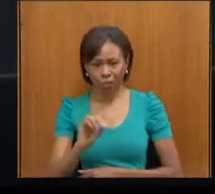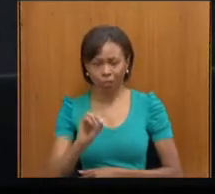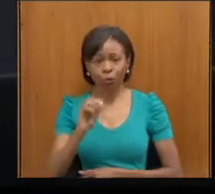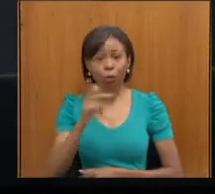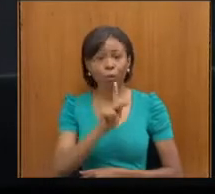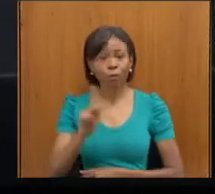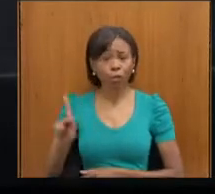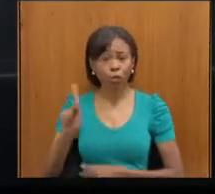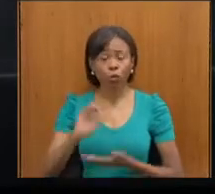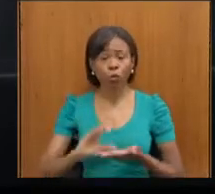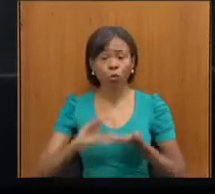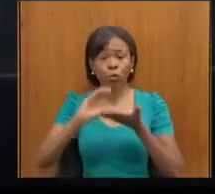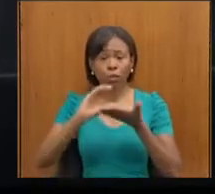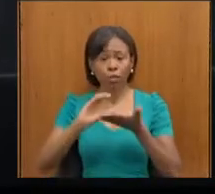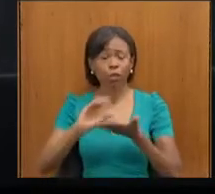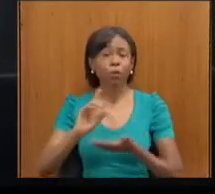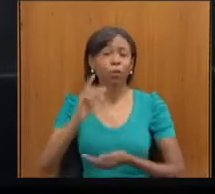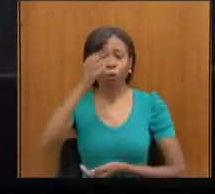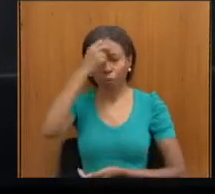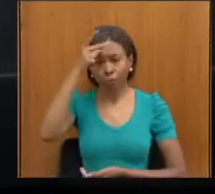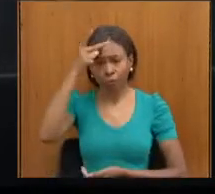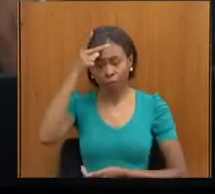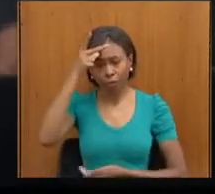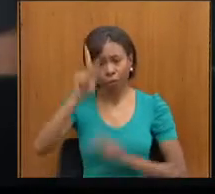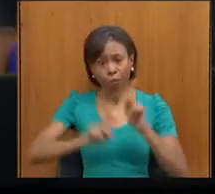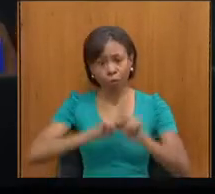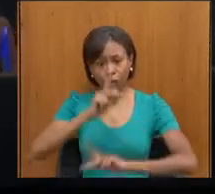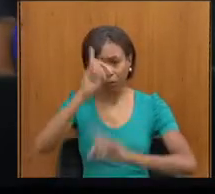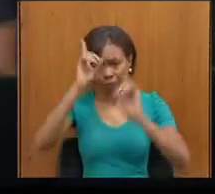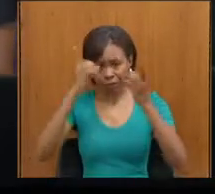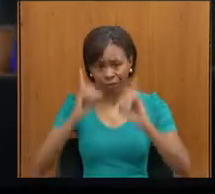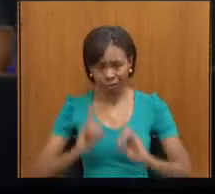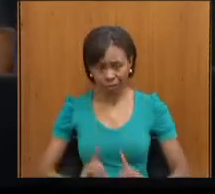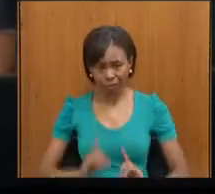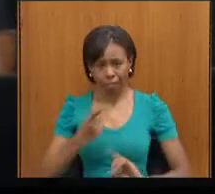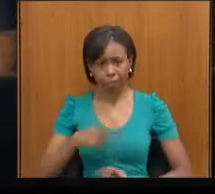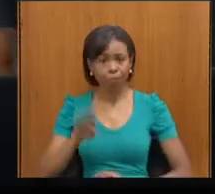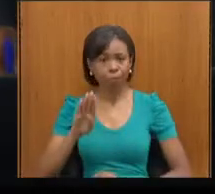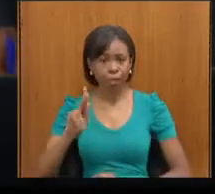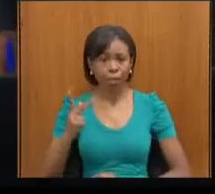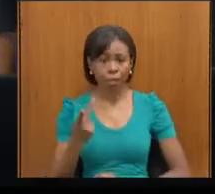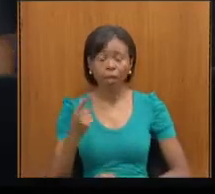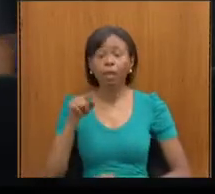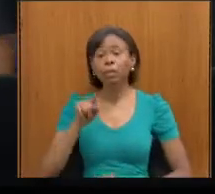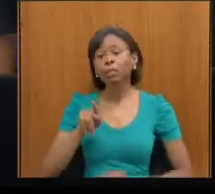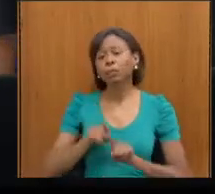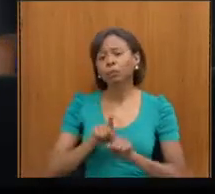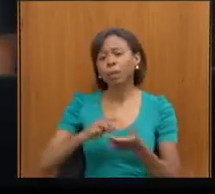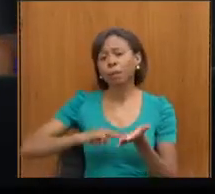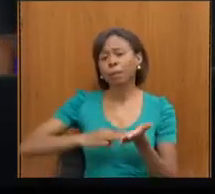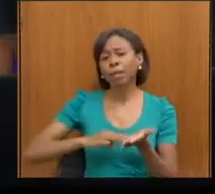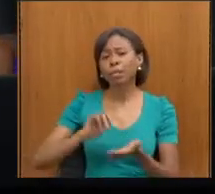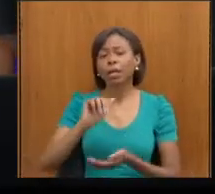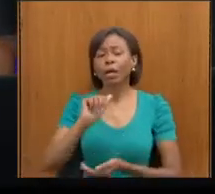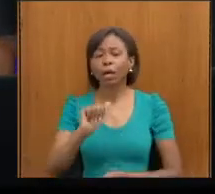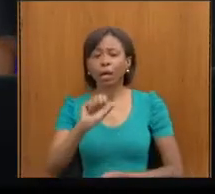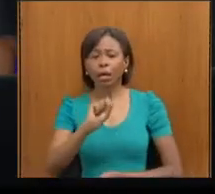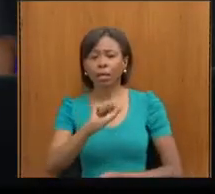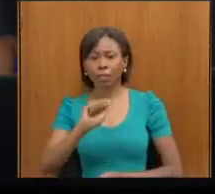Municipal das Pessoas com Deficiência de Belo Horizonte e membro da associação que é a Azateia,